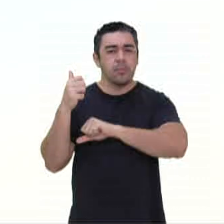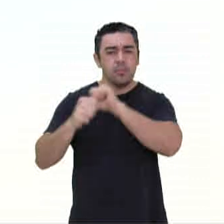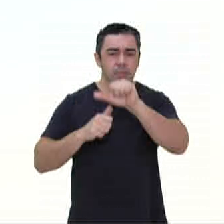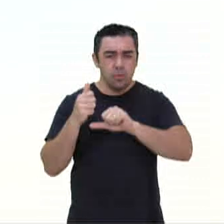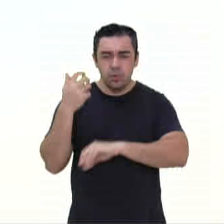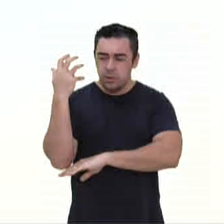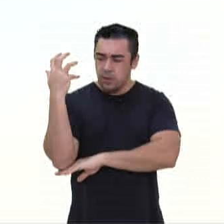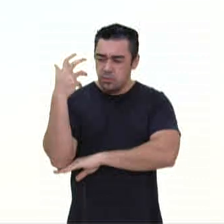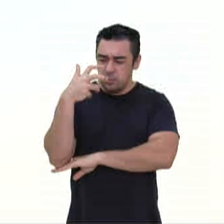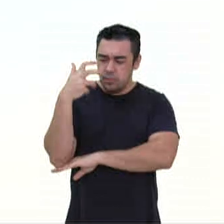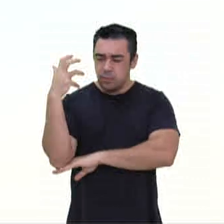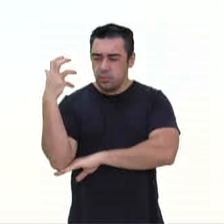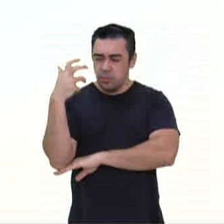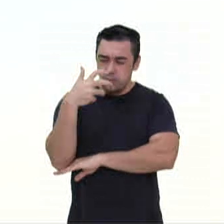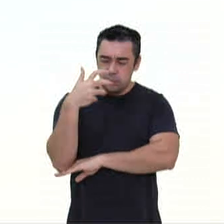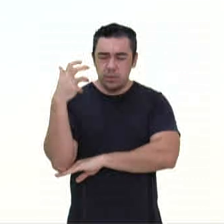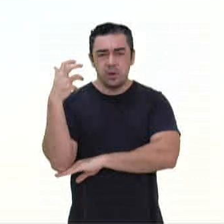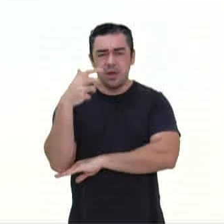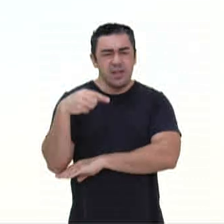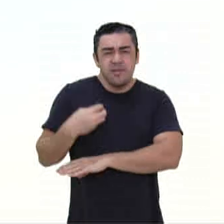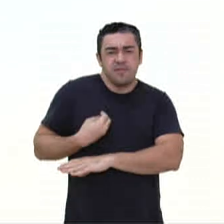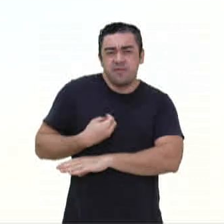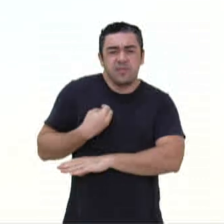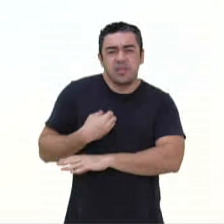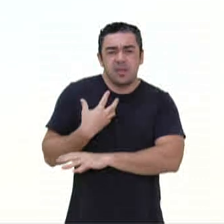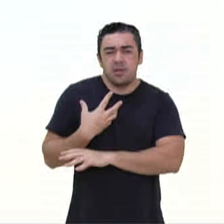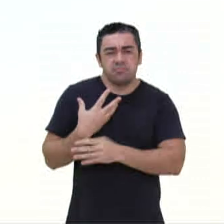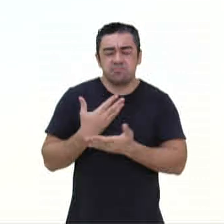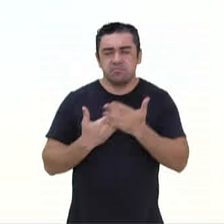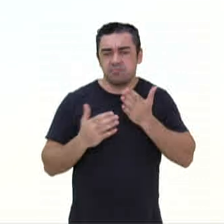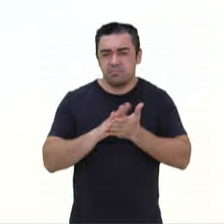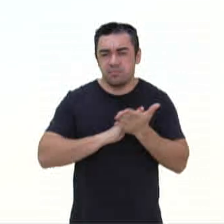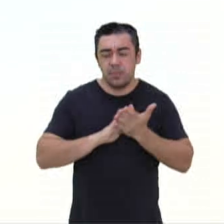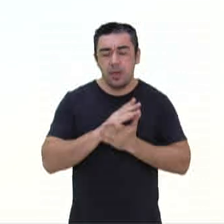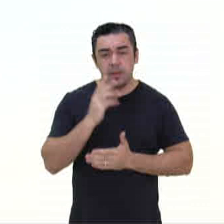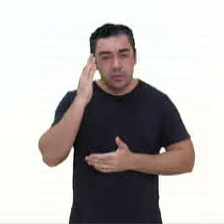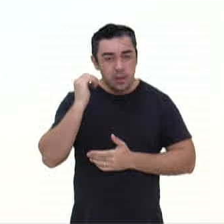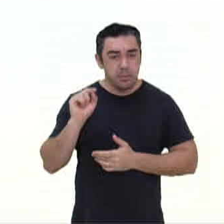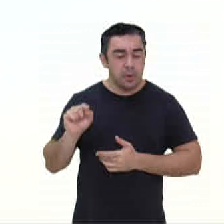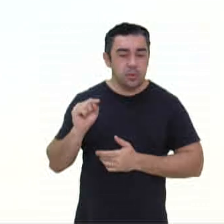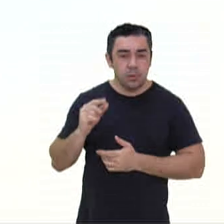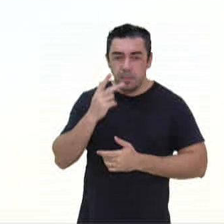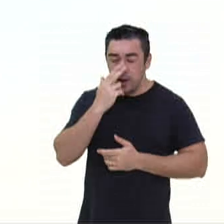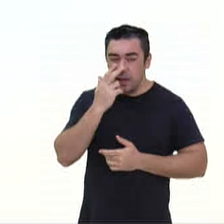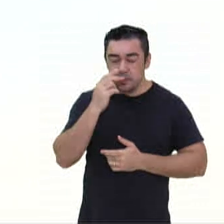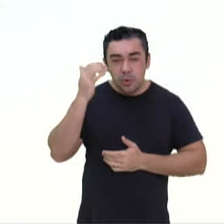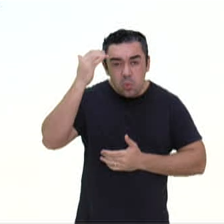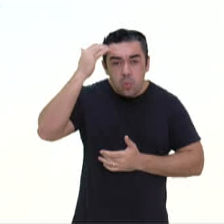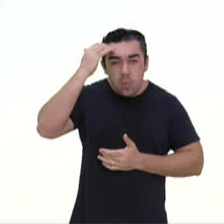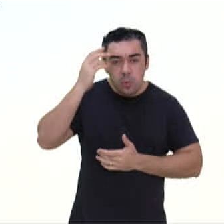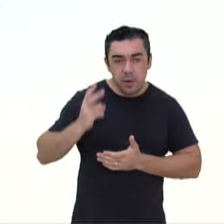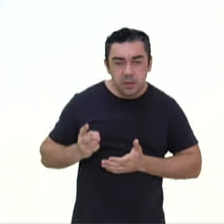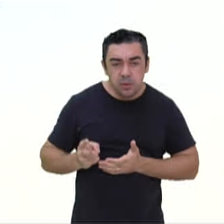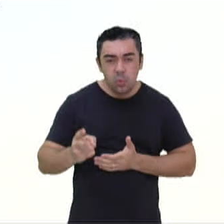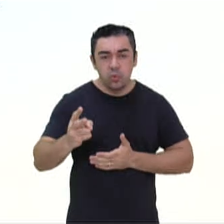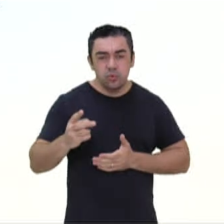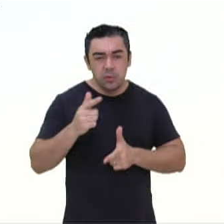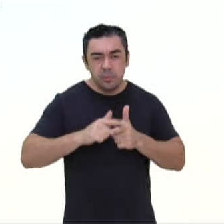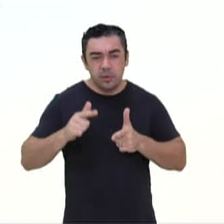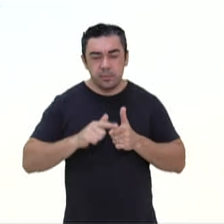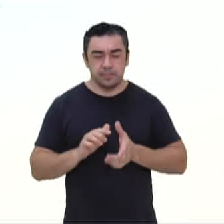arbustos sem vida, como se reconhecendo a sua culpa na extensão da calamidade.